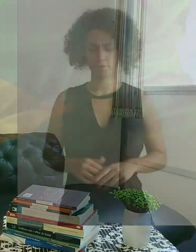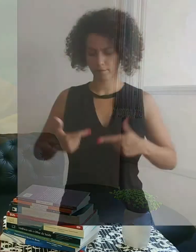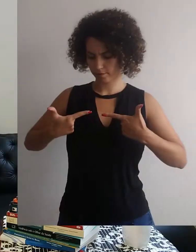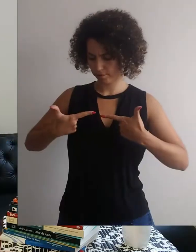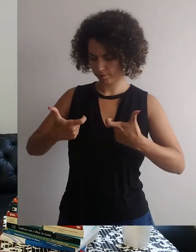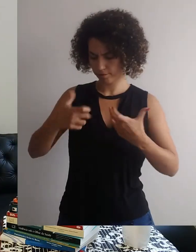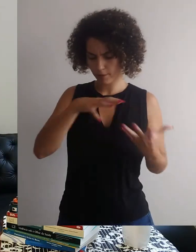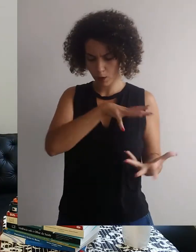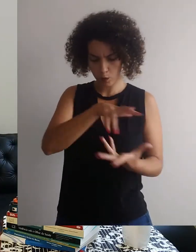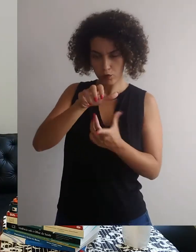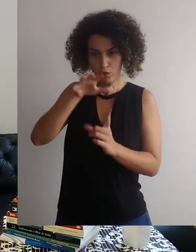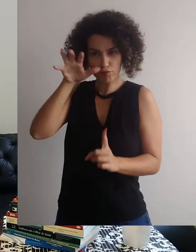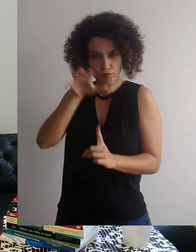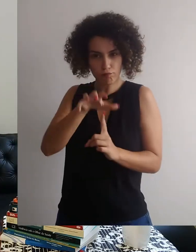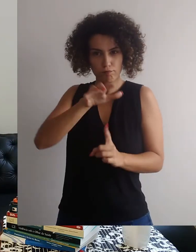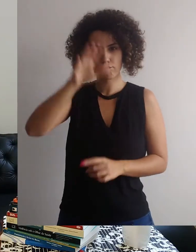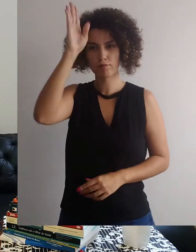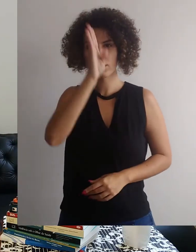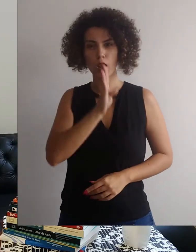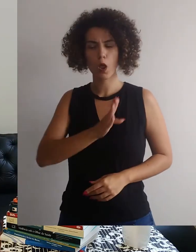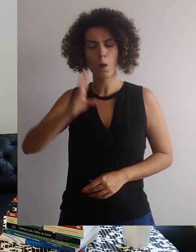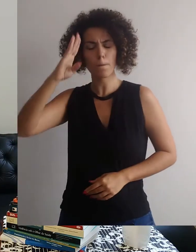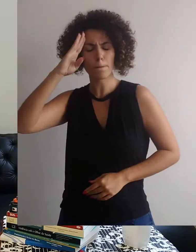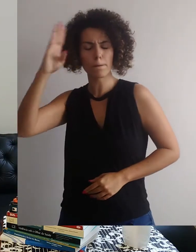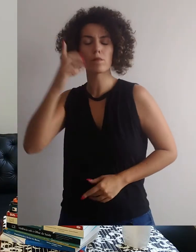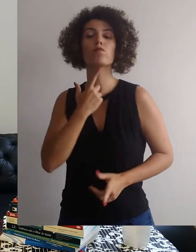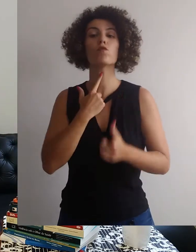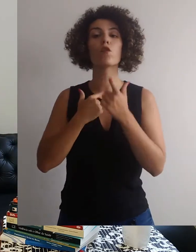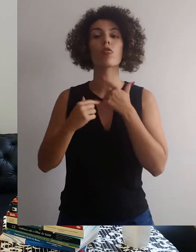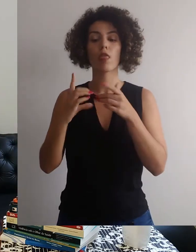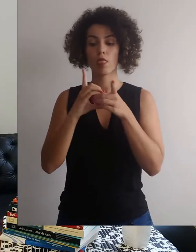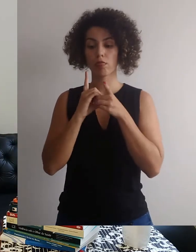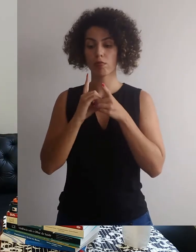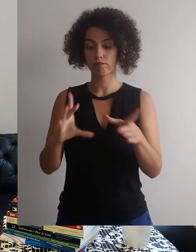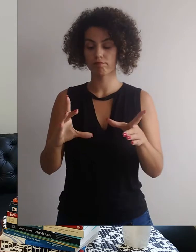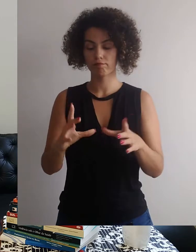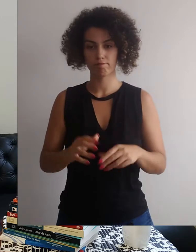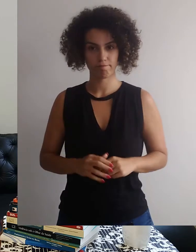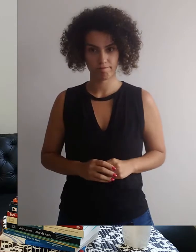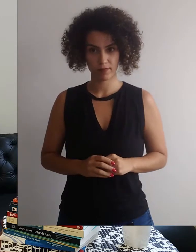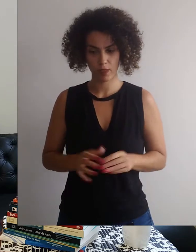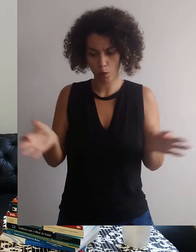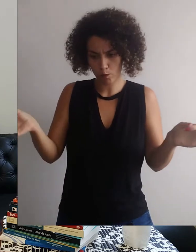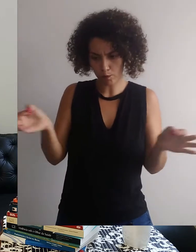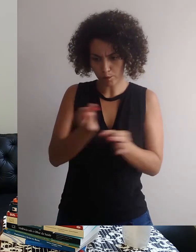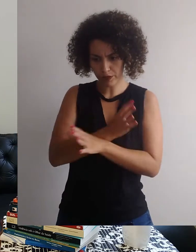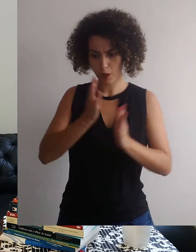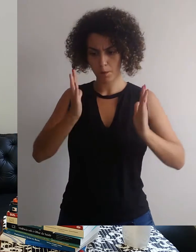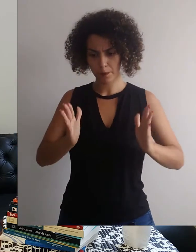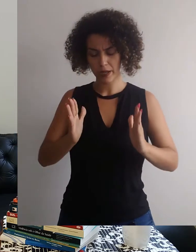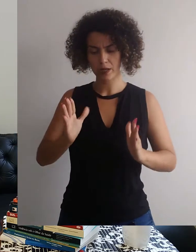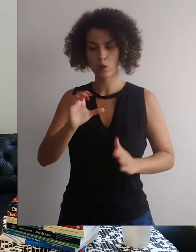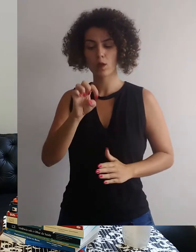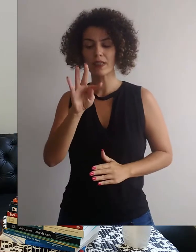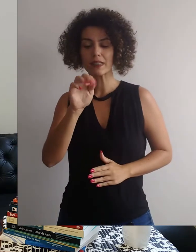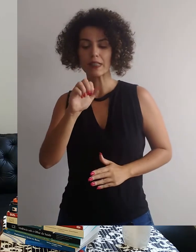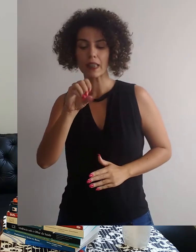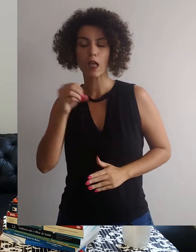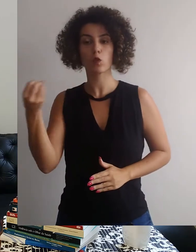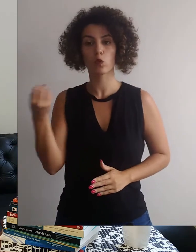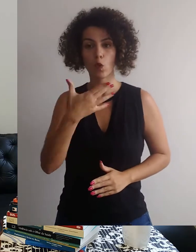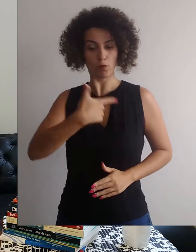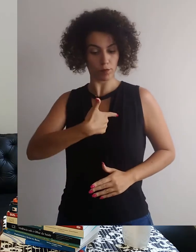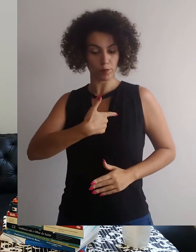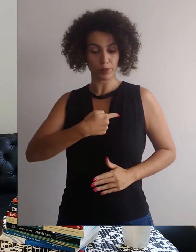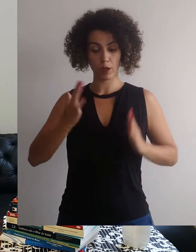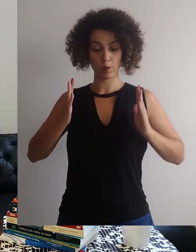O período pós-guerra mundial refletiu-se no Brasil principalmente na forma de um forte apelo pela democracia. Foi o fim do Estado Novo de